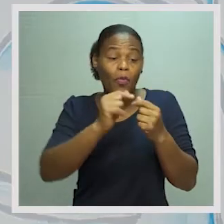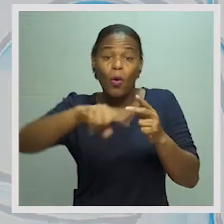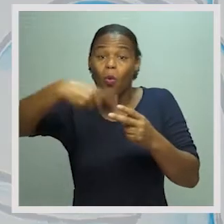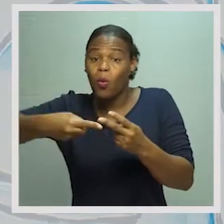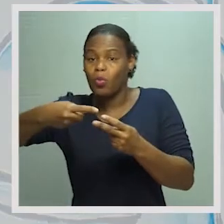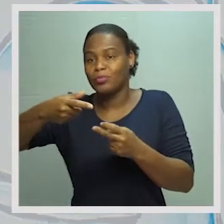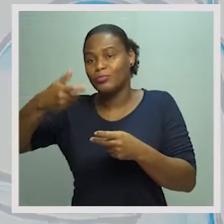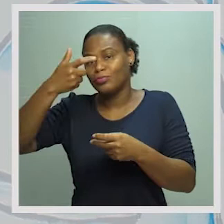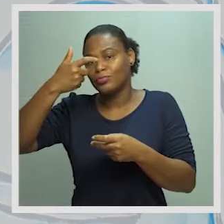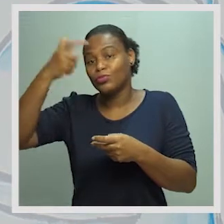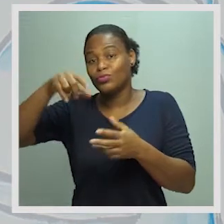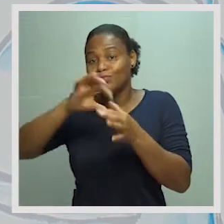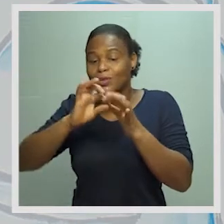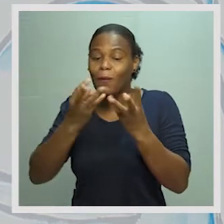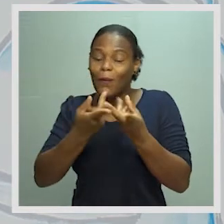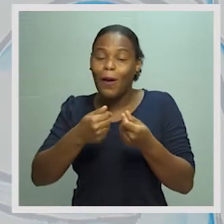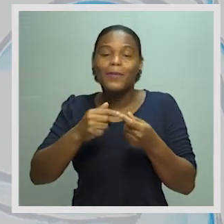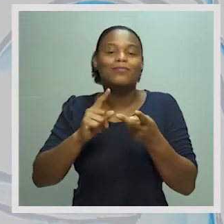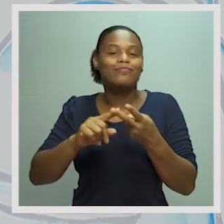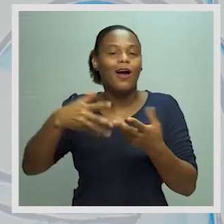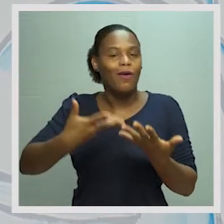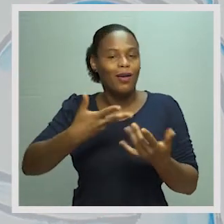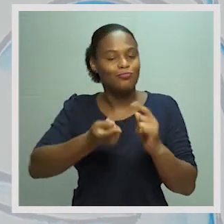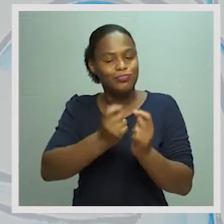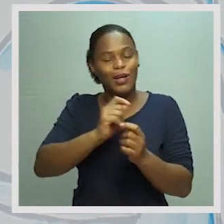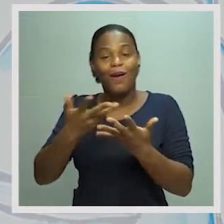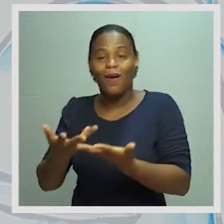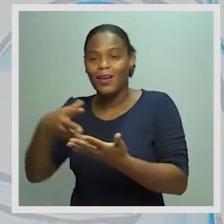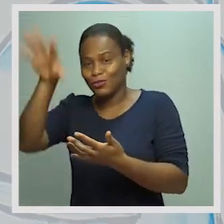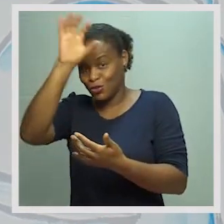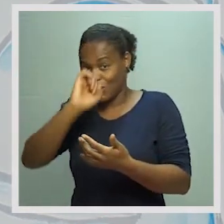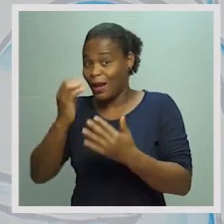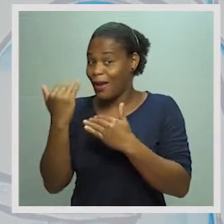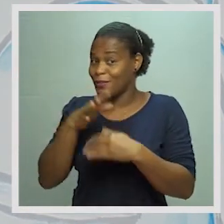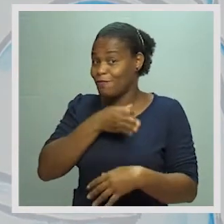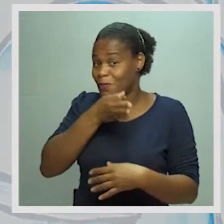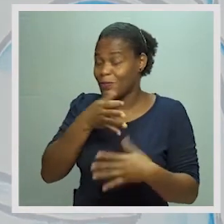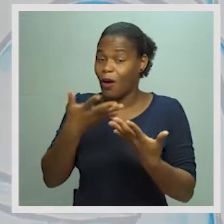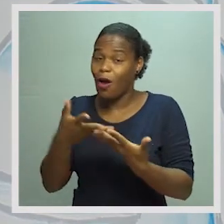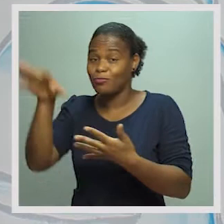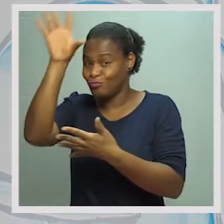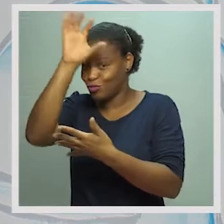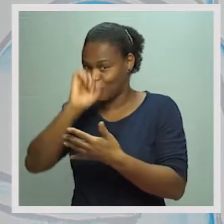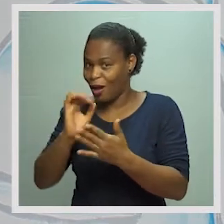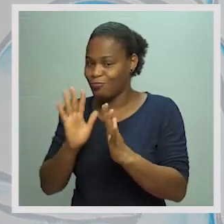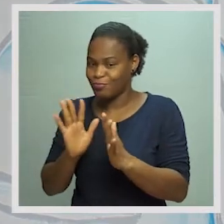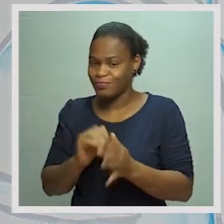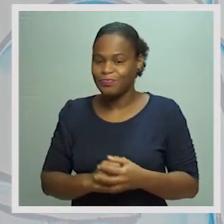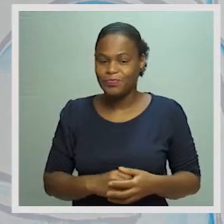agente econômico, que é do Estado. Vamos lá ao circuito. Portanto, vocês já têm aqui a conta do Estado,